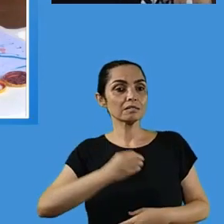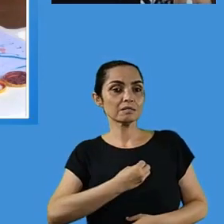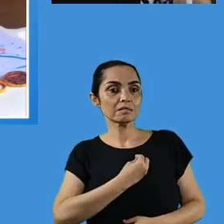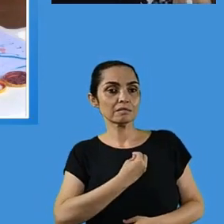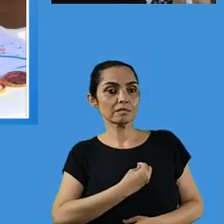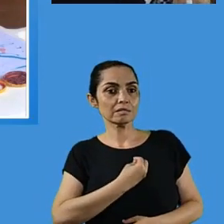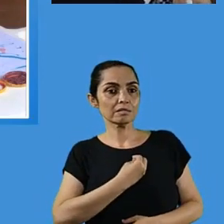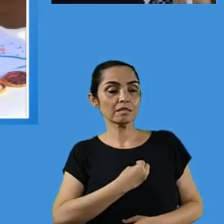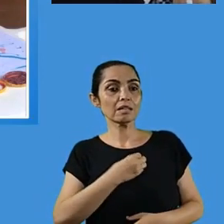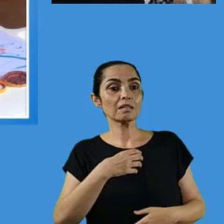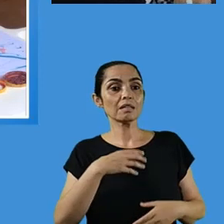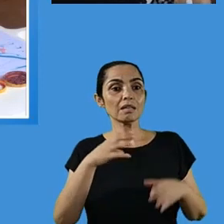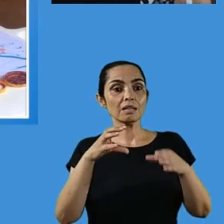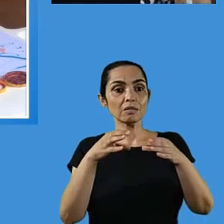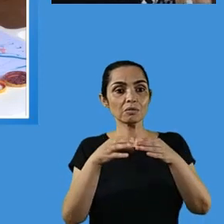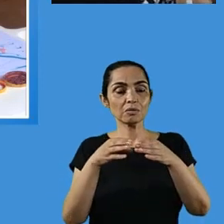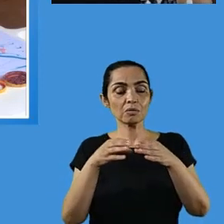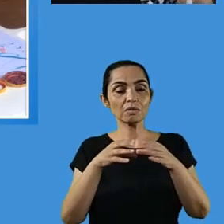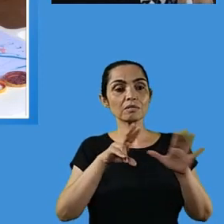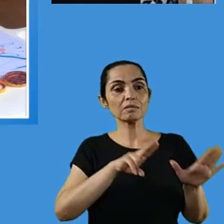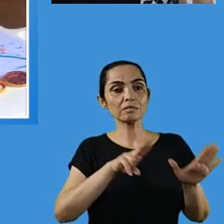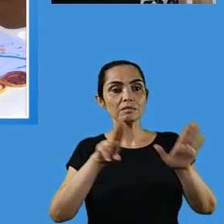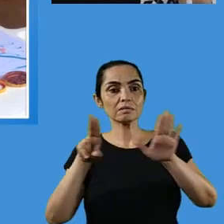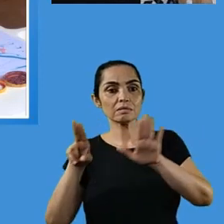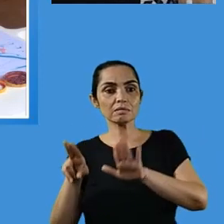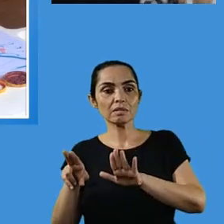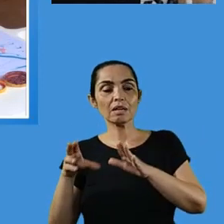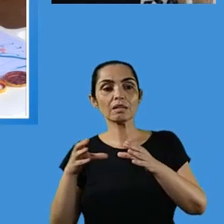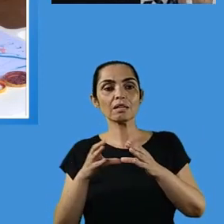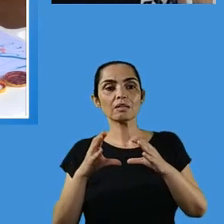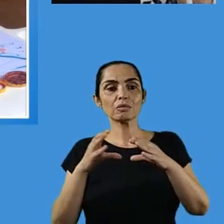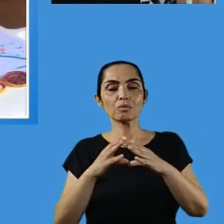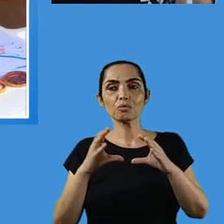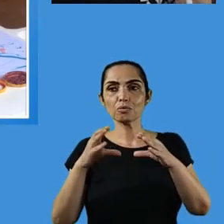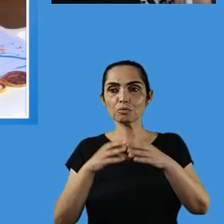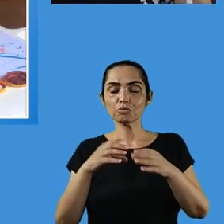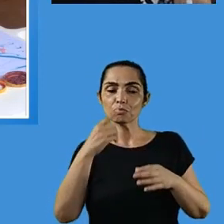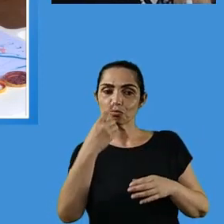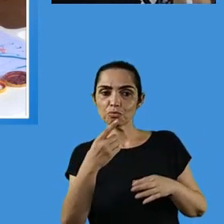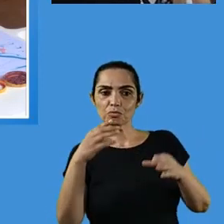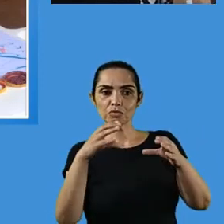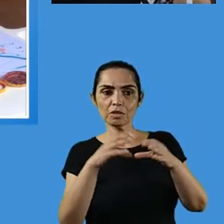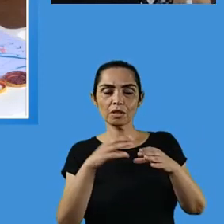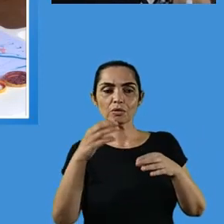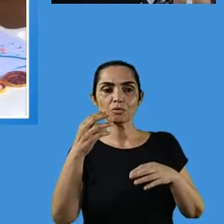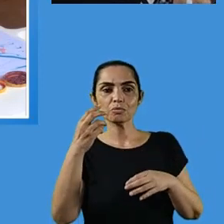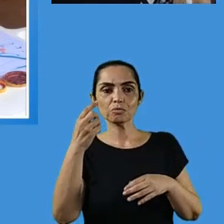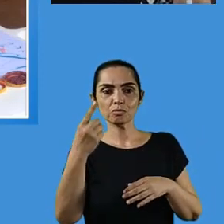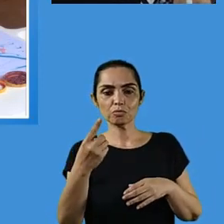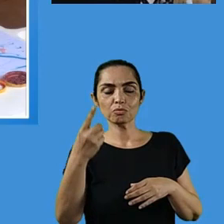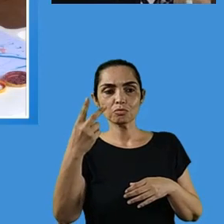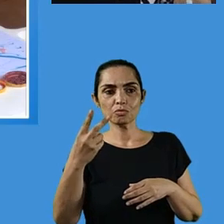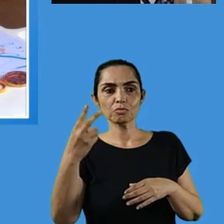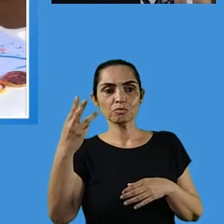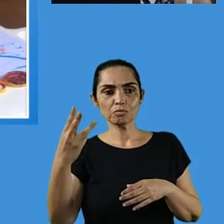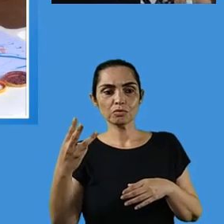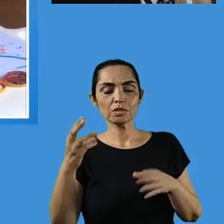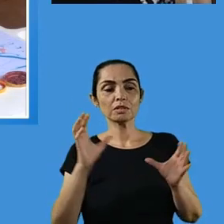Grupo de crianças que não retornarão presencialmente. Experiências e atividades curriculares domiciliares